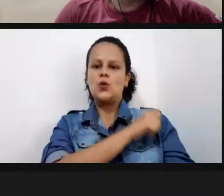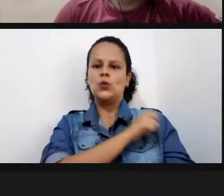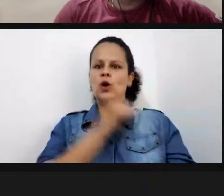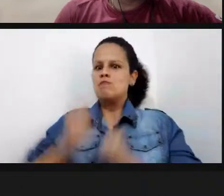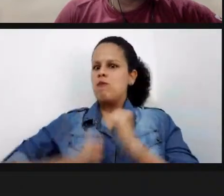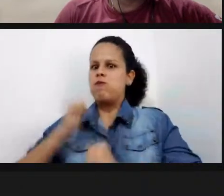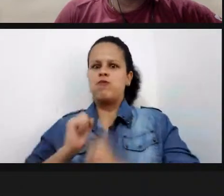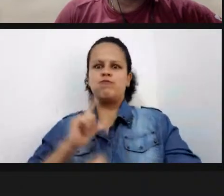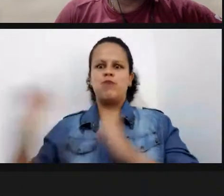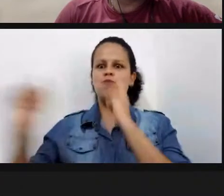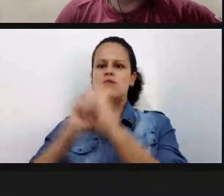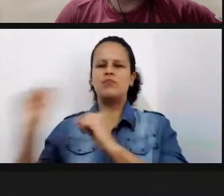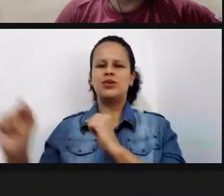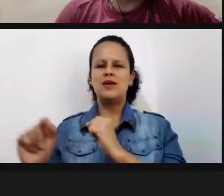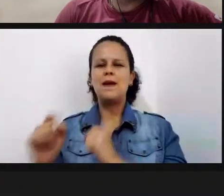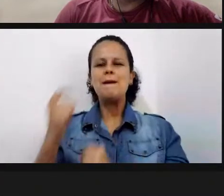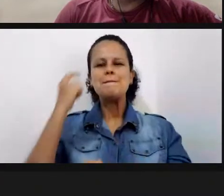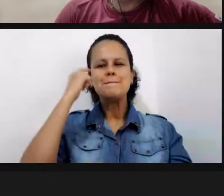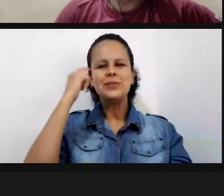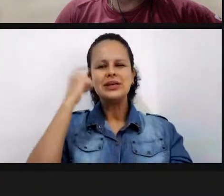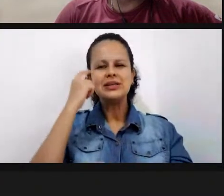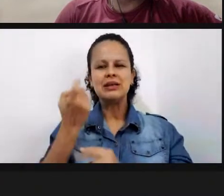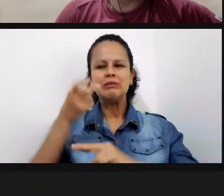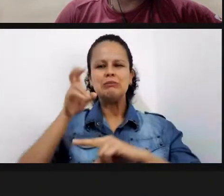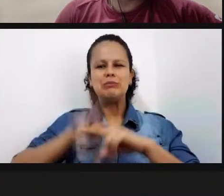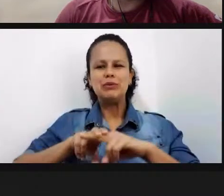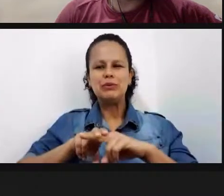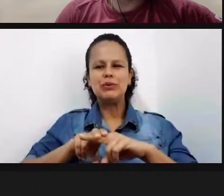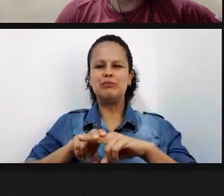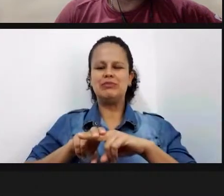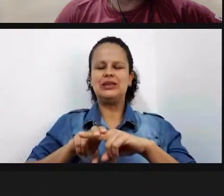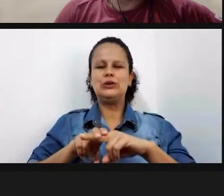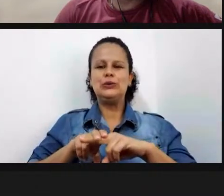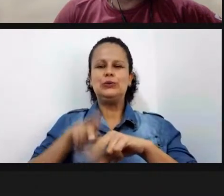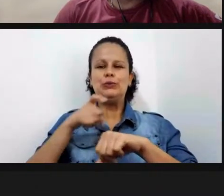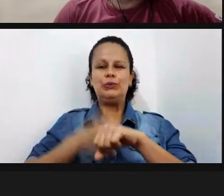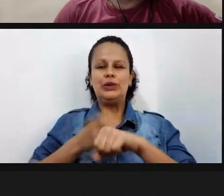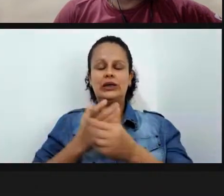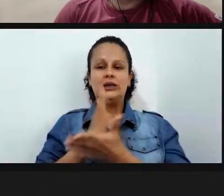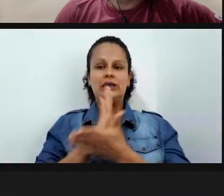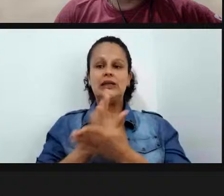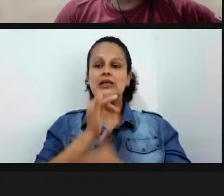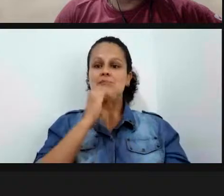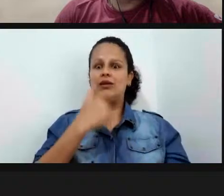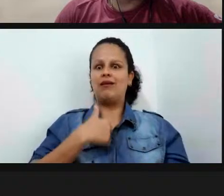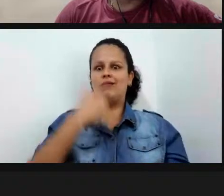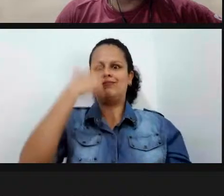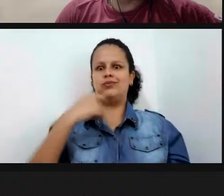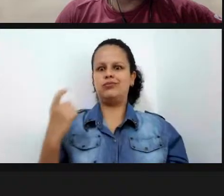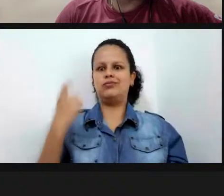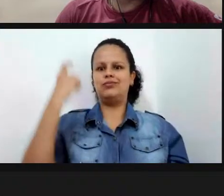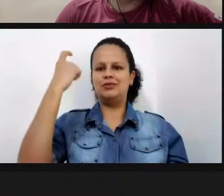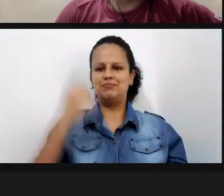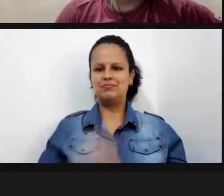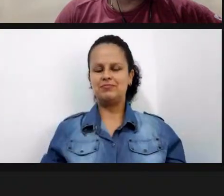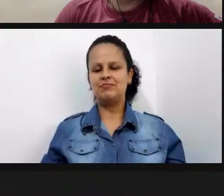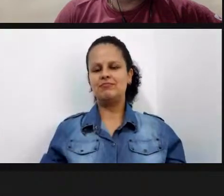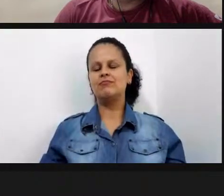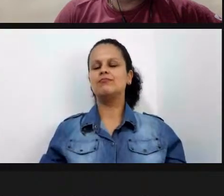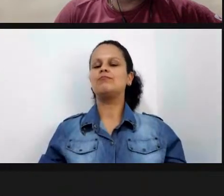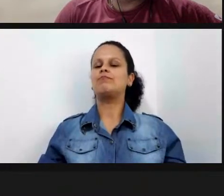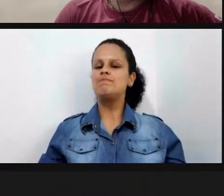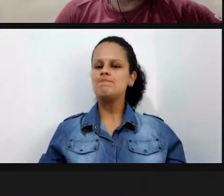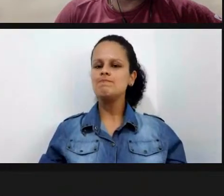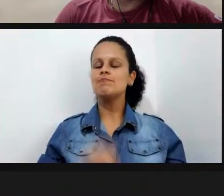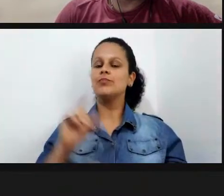mais ficar sentado por esse período tanto numa cadeira tão desconfortável eu quem o diga então eu acho que as metodologias as